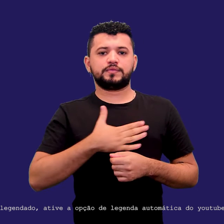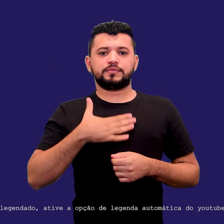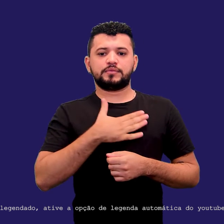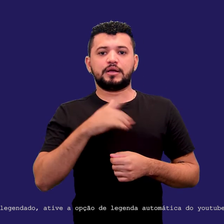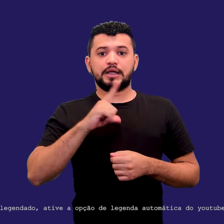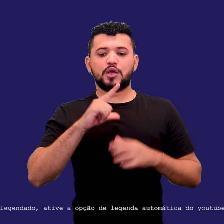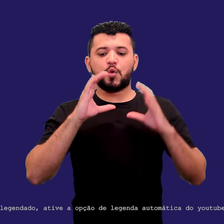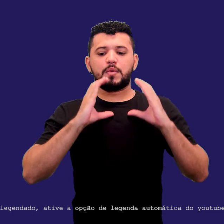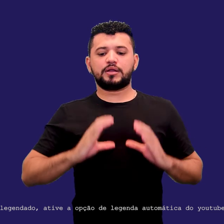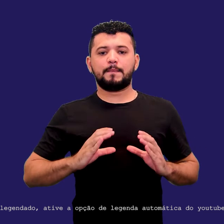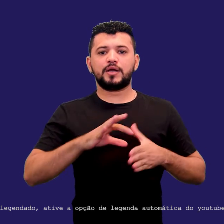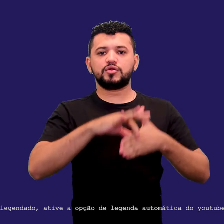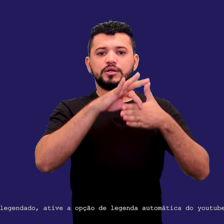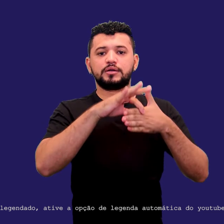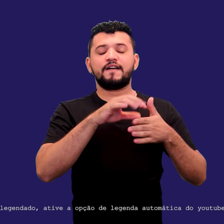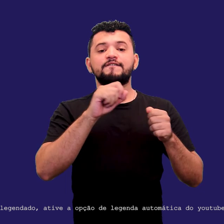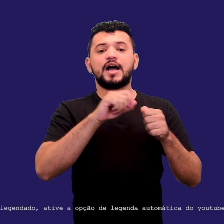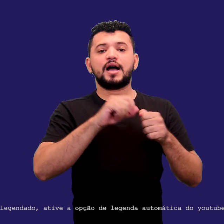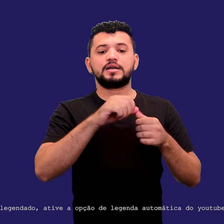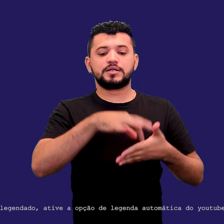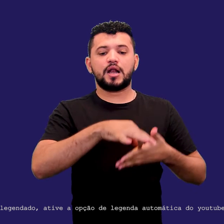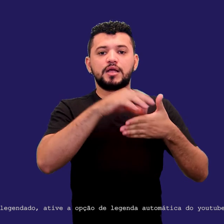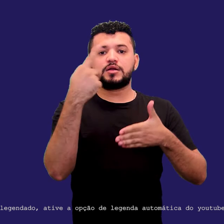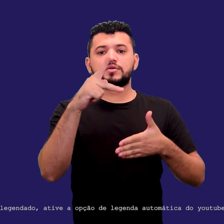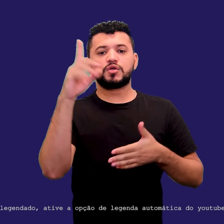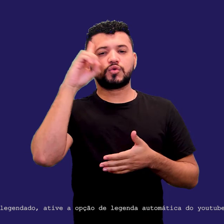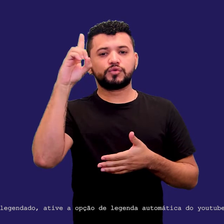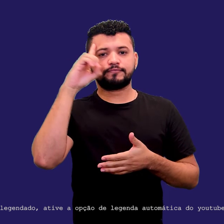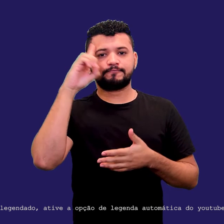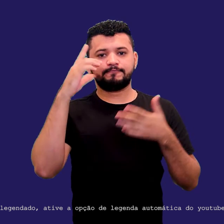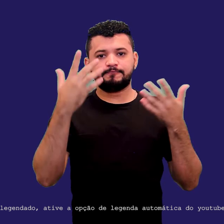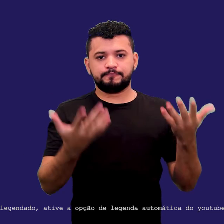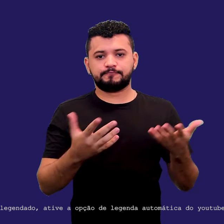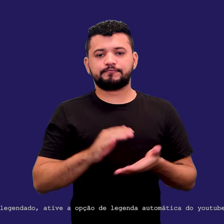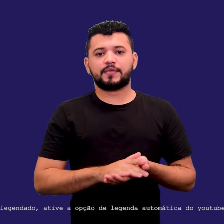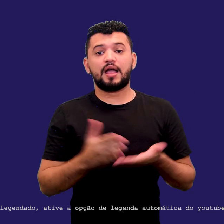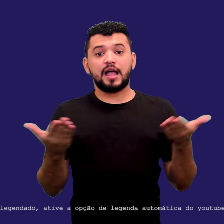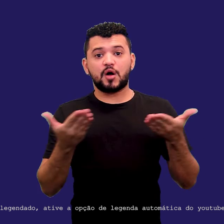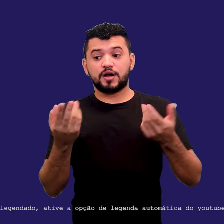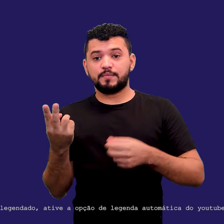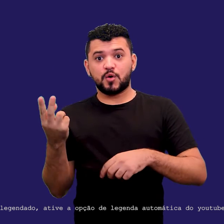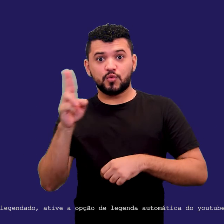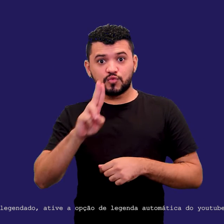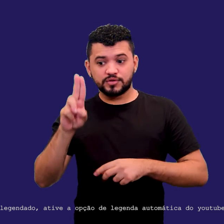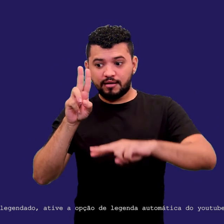Comporte-se como líder todos os dias. Professor, vamos lançar a hashtag Segundo? Ah, certeza!